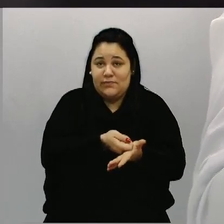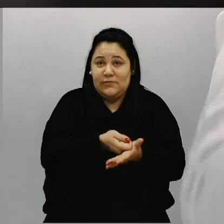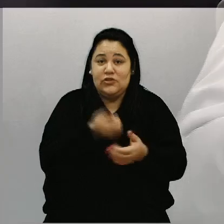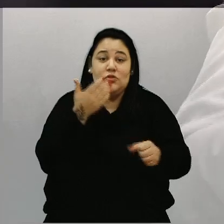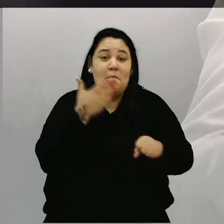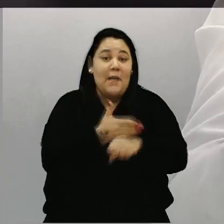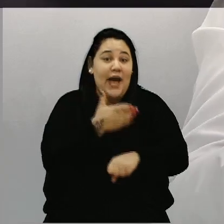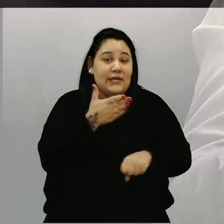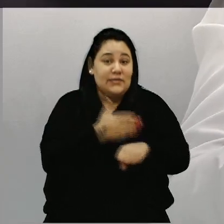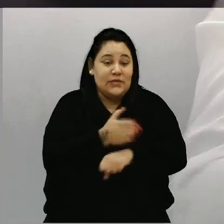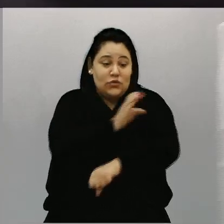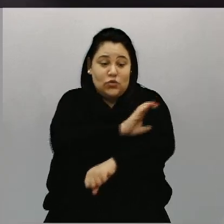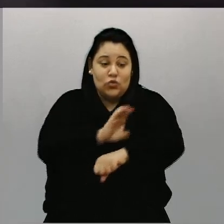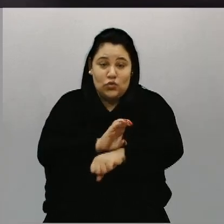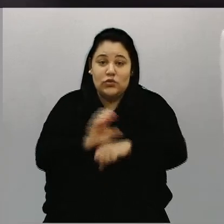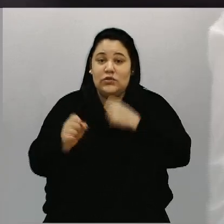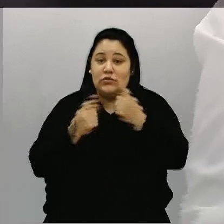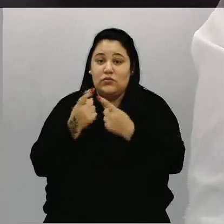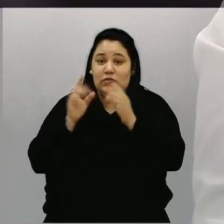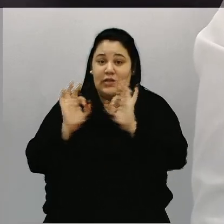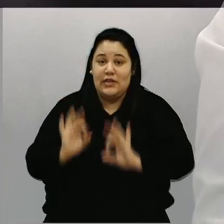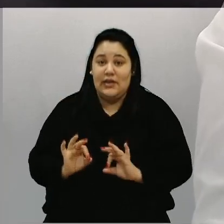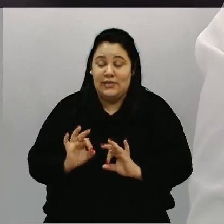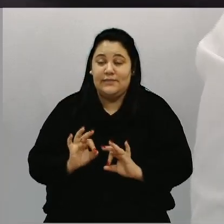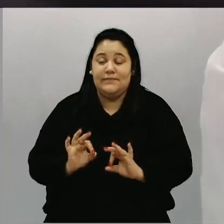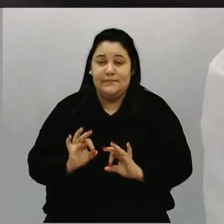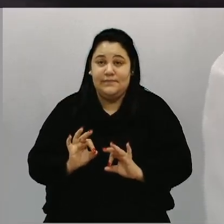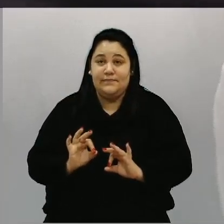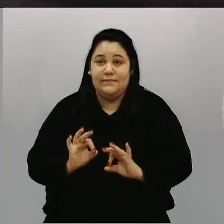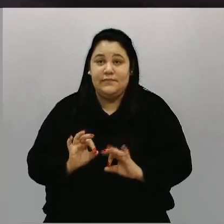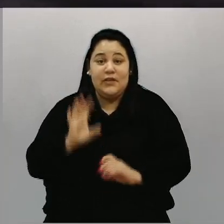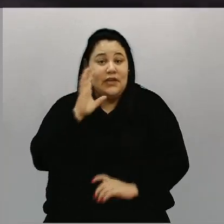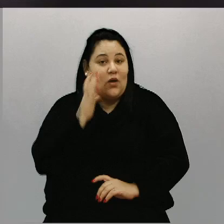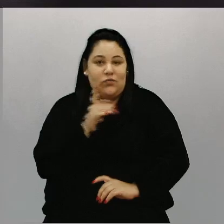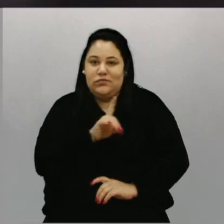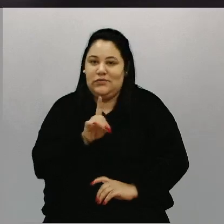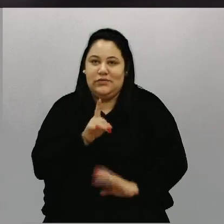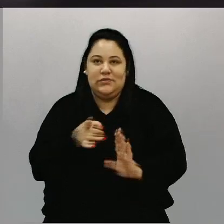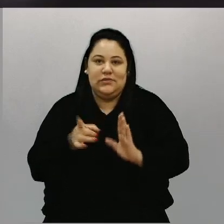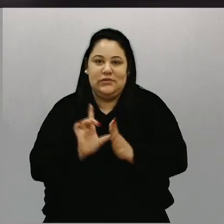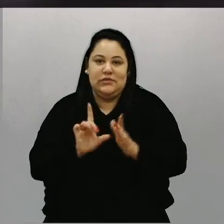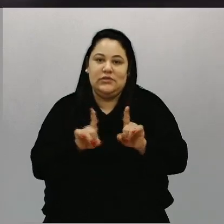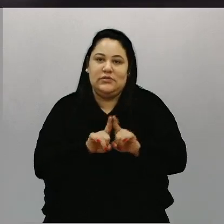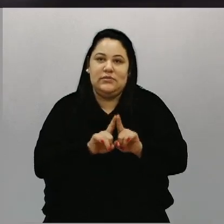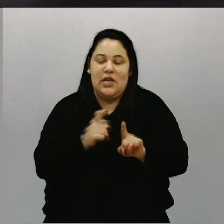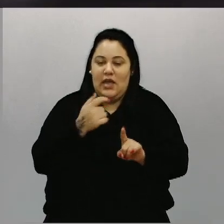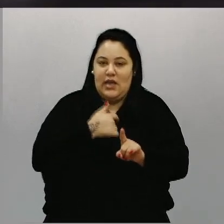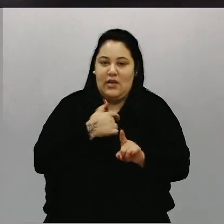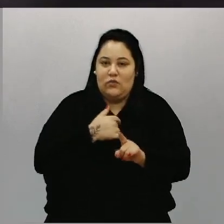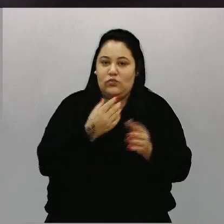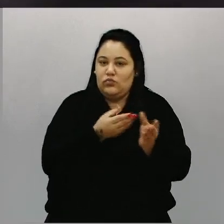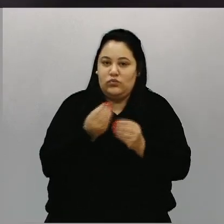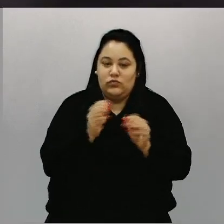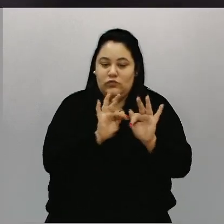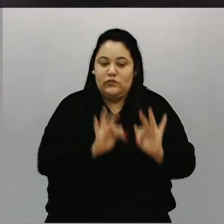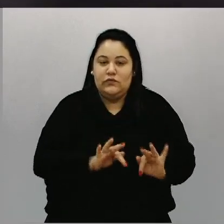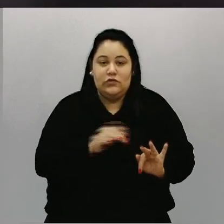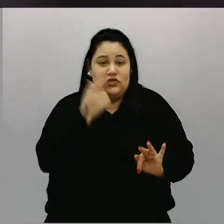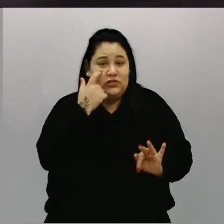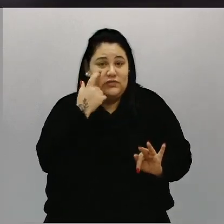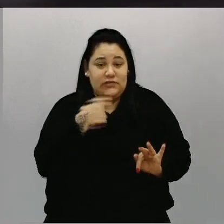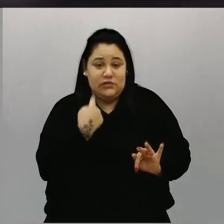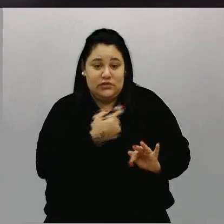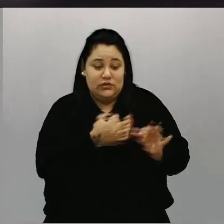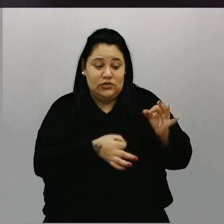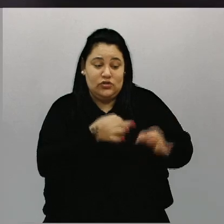no curso em algumas situações, o que não acontecia antes. Então, eu também fiquei extremamente feliz de ver o nosso judiciário